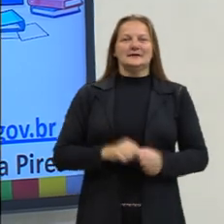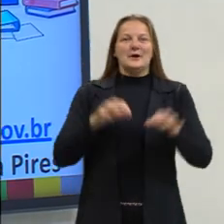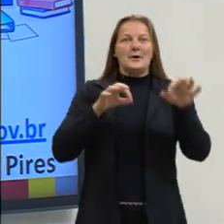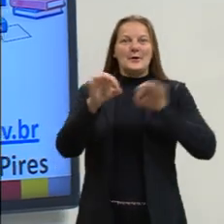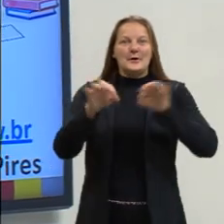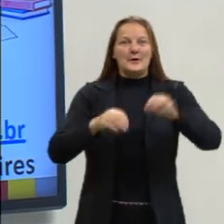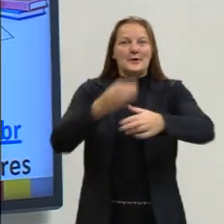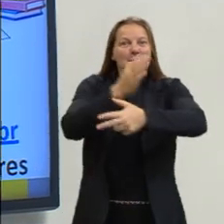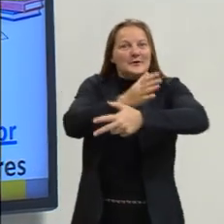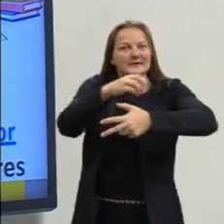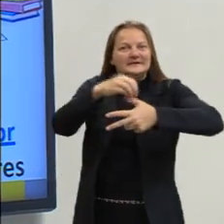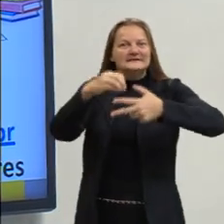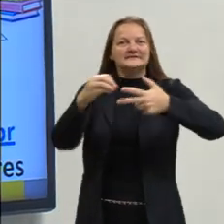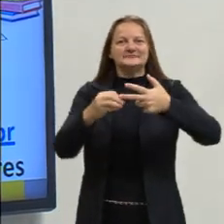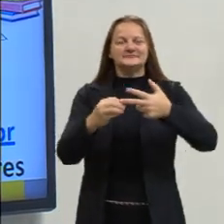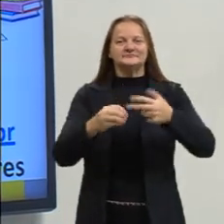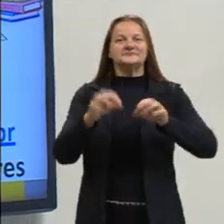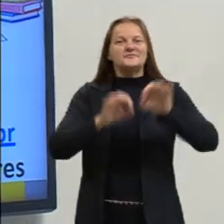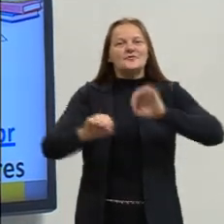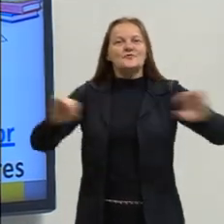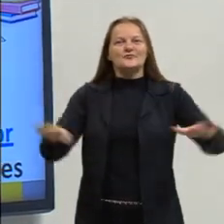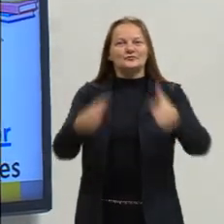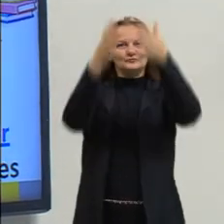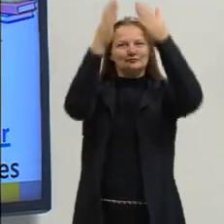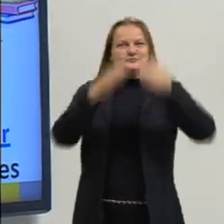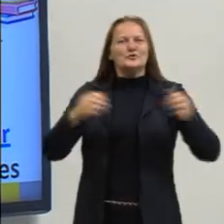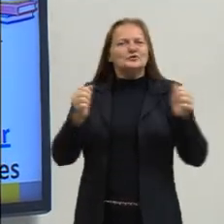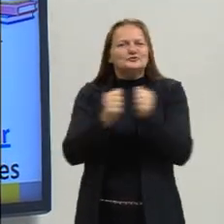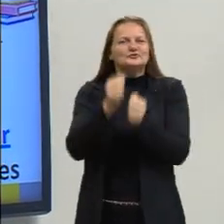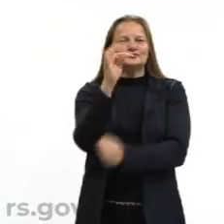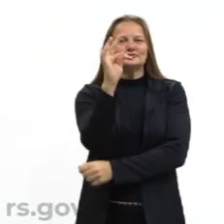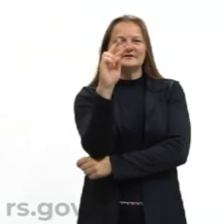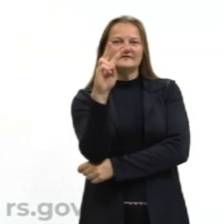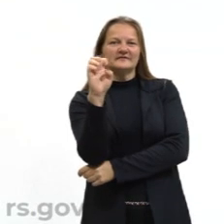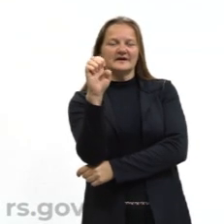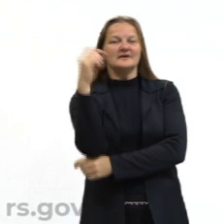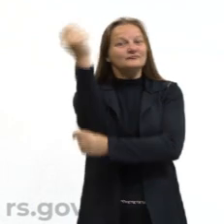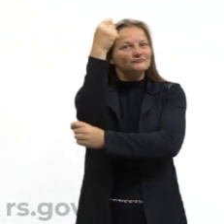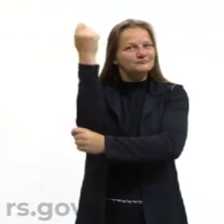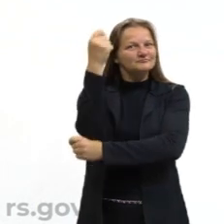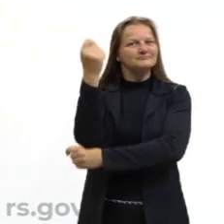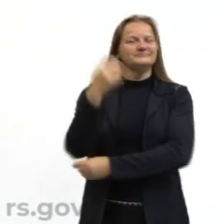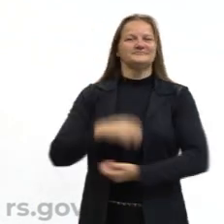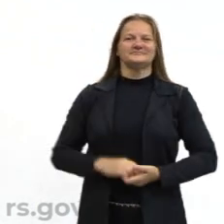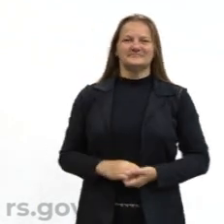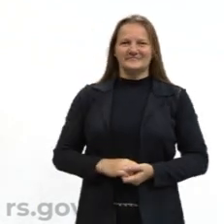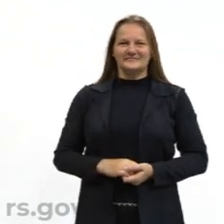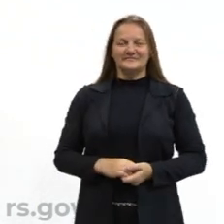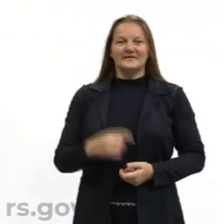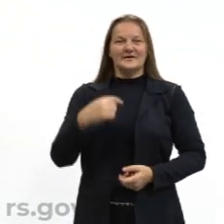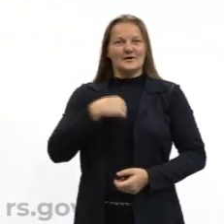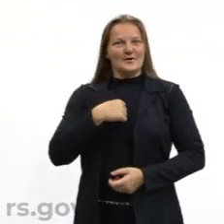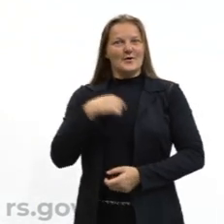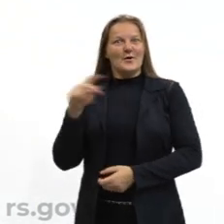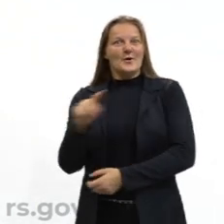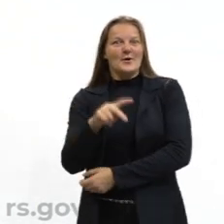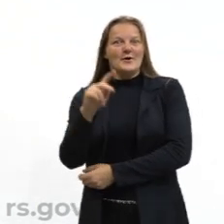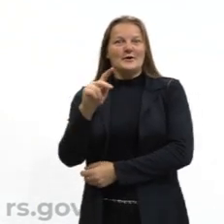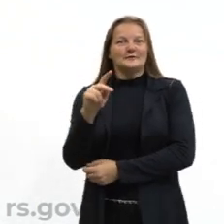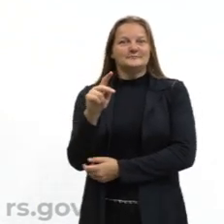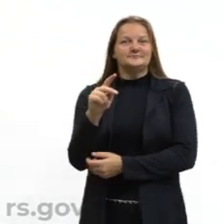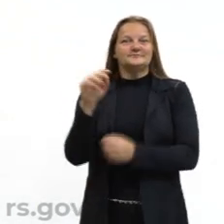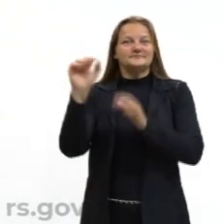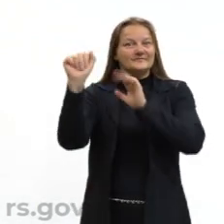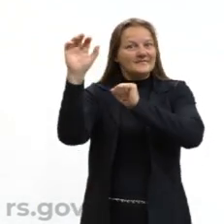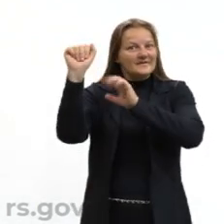Pré-Enem, promovido pela SEDUC em parceria com a TVE Rio Grande do Sul. Eu sou maestra de